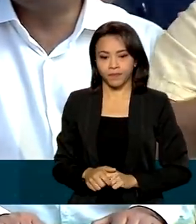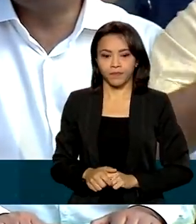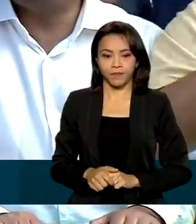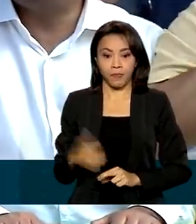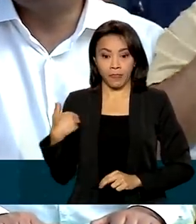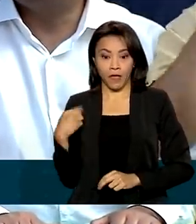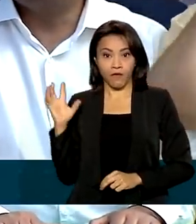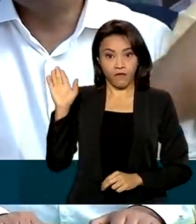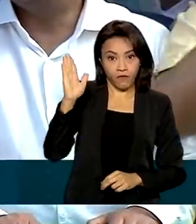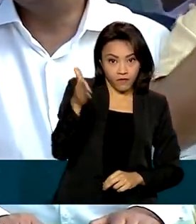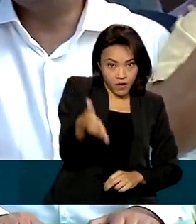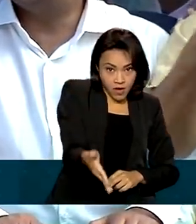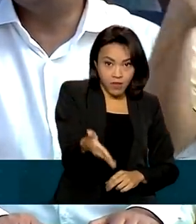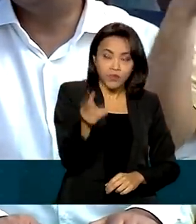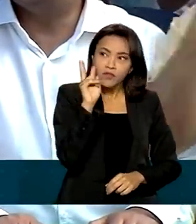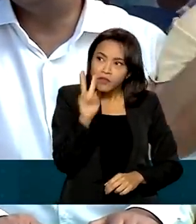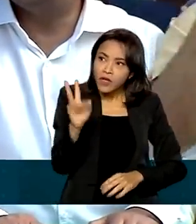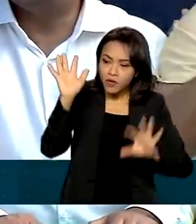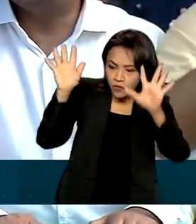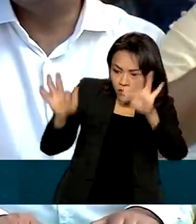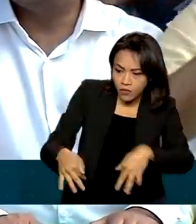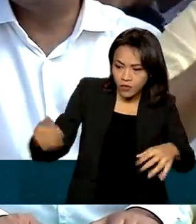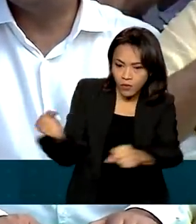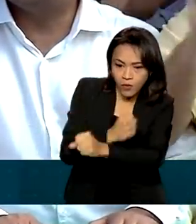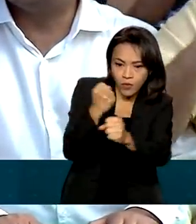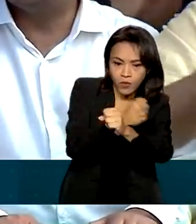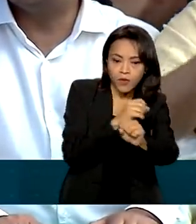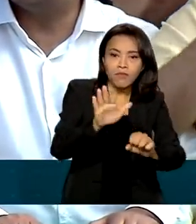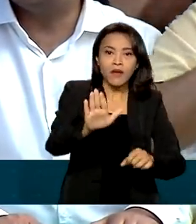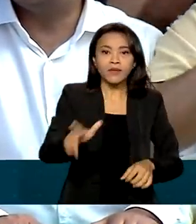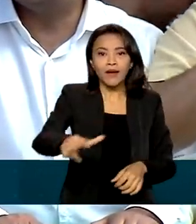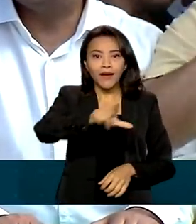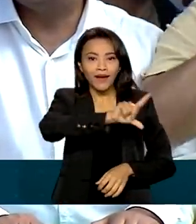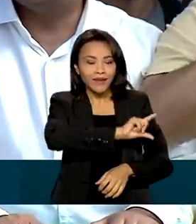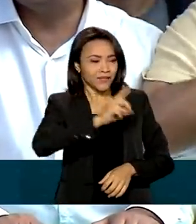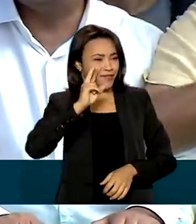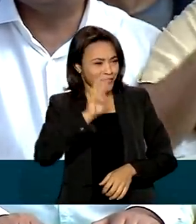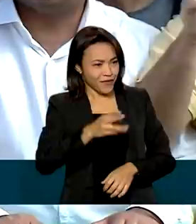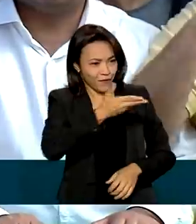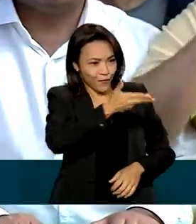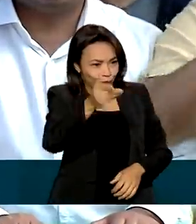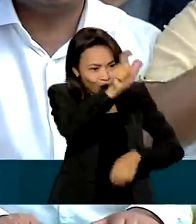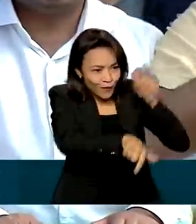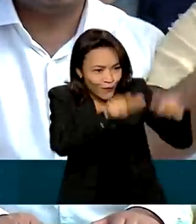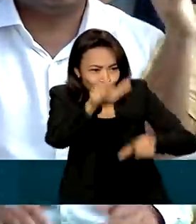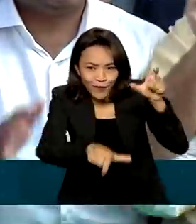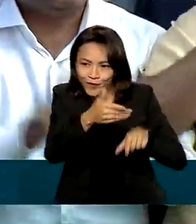obra, mas antes disso, ver a todos vocês.